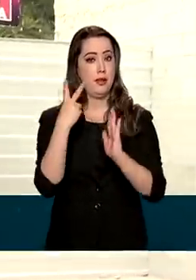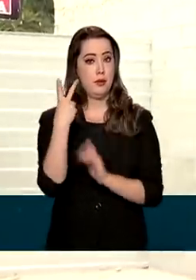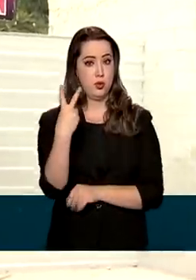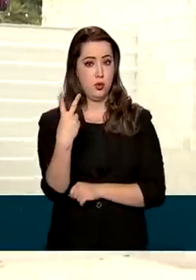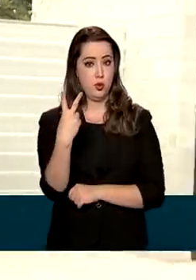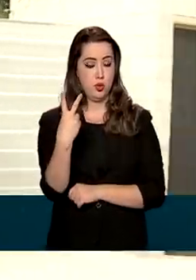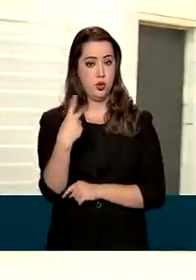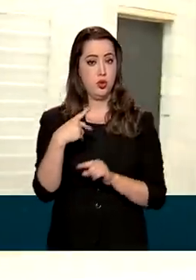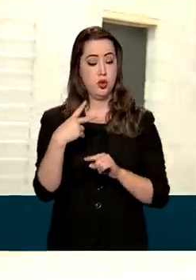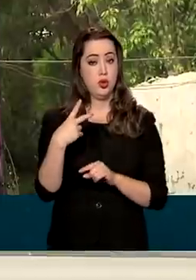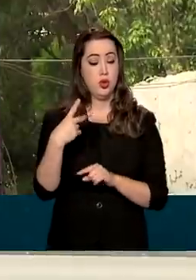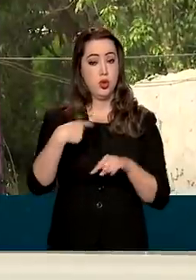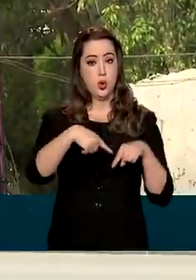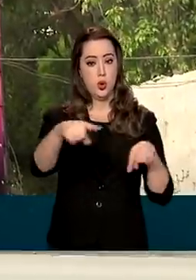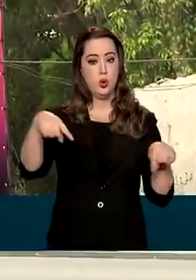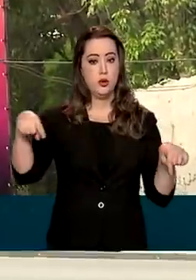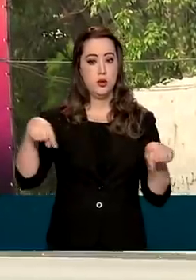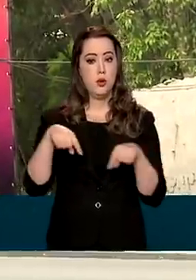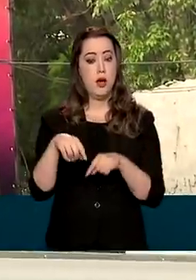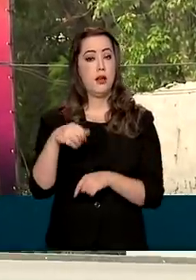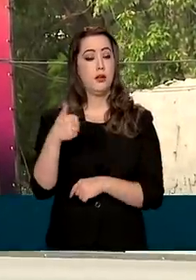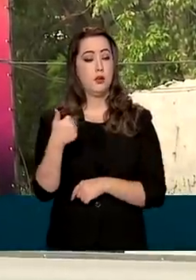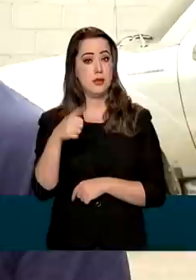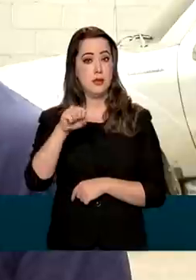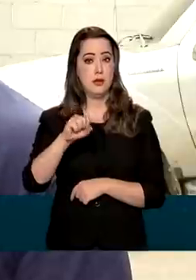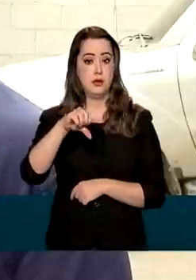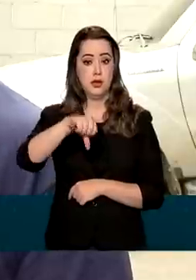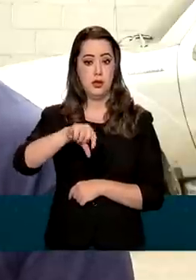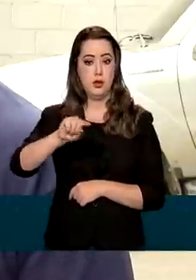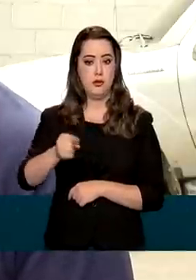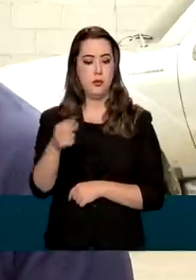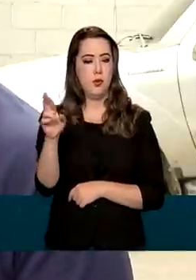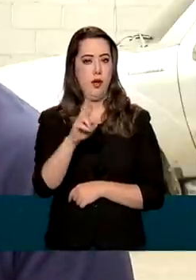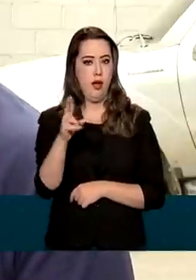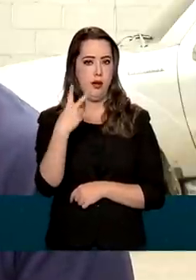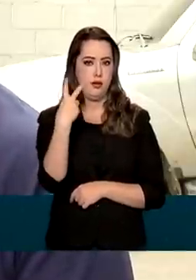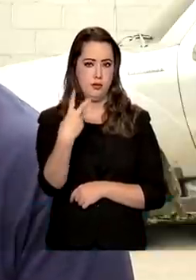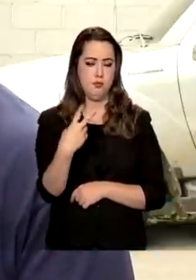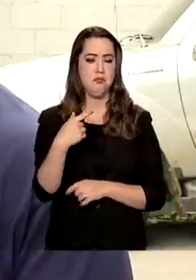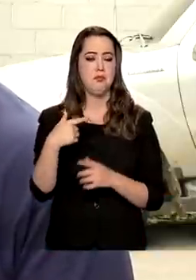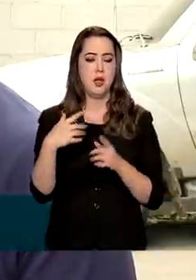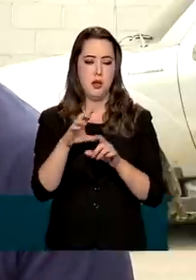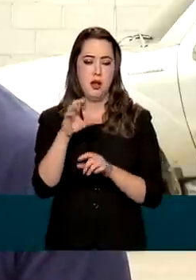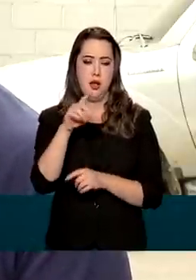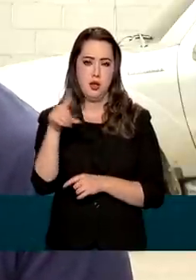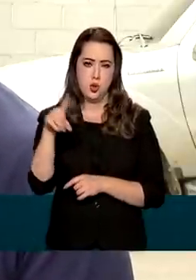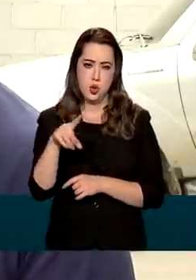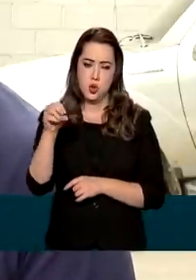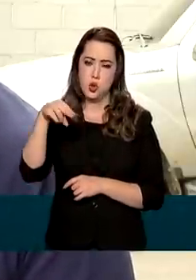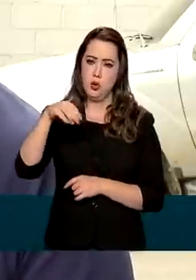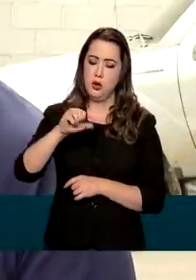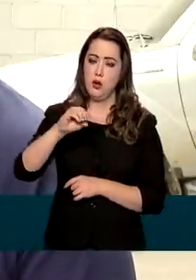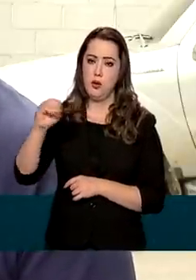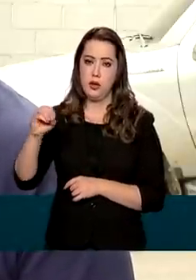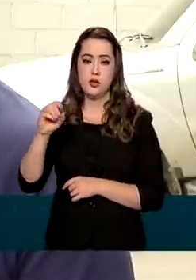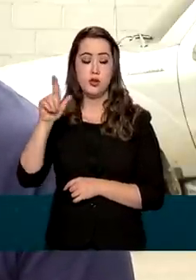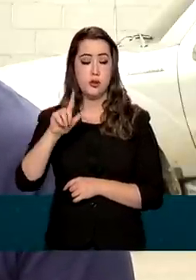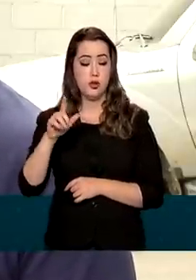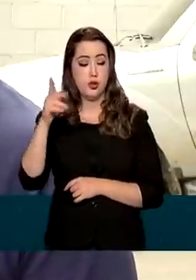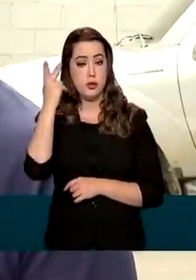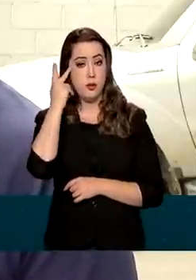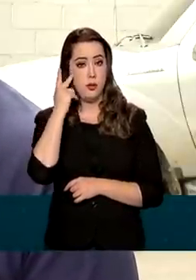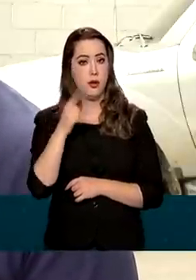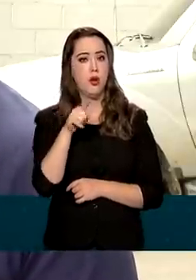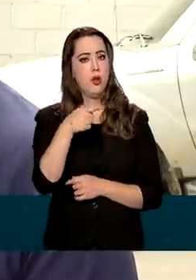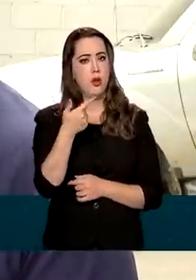R 189 mil na zona leste de São Paulo. Foi fundamental, e até mesmo na questão do abatimento de parcelas. O